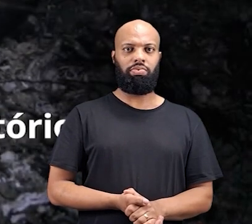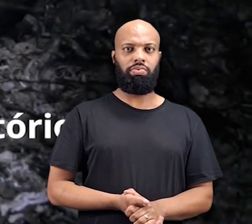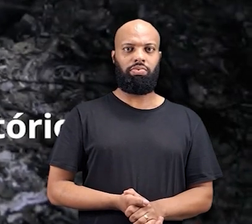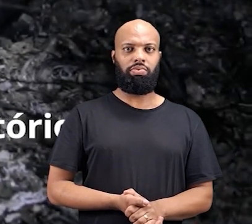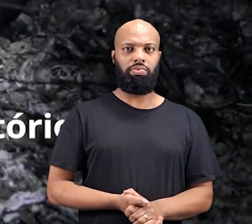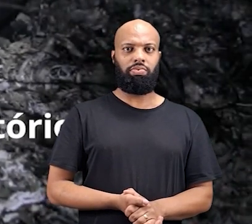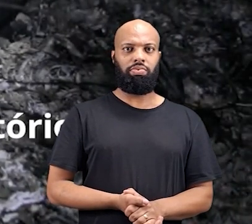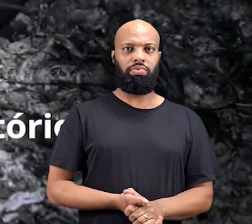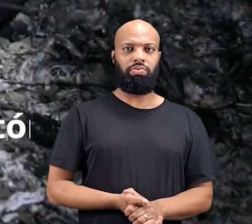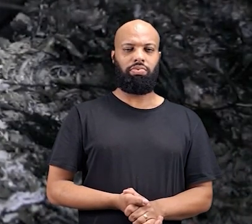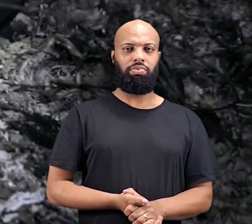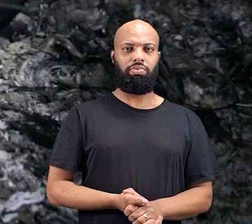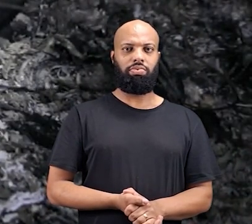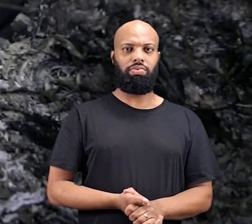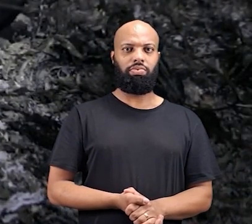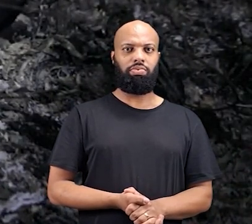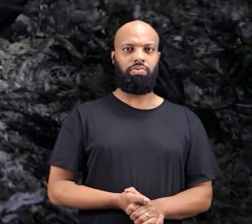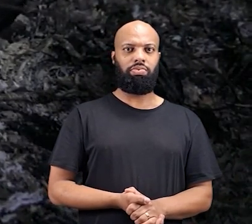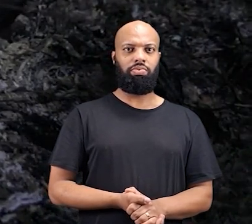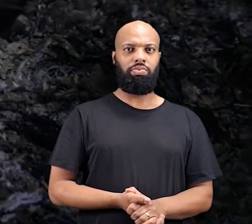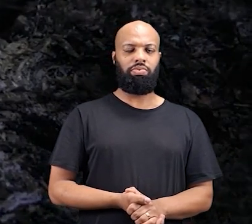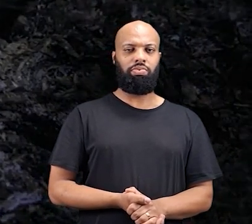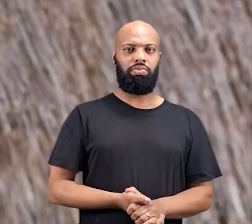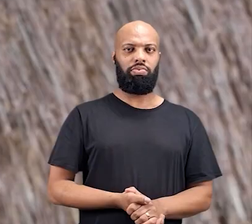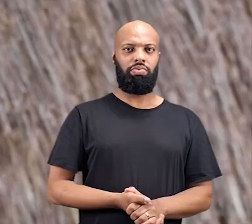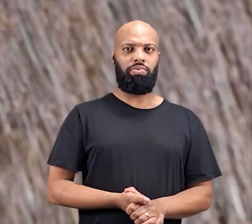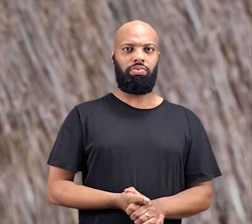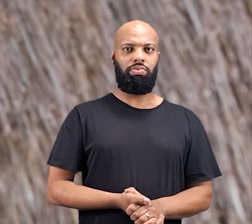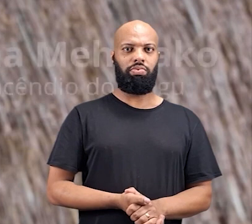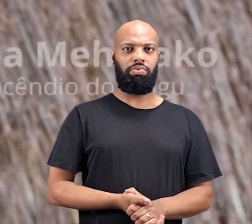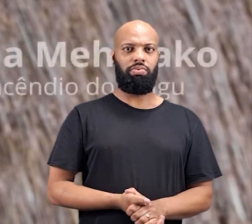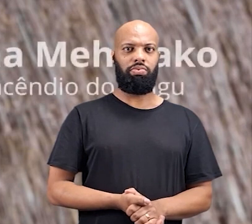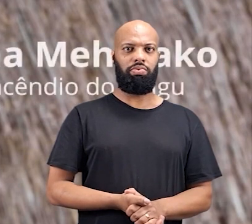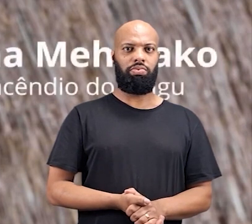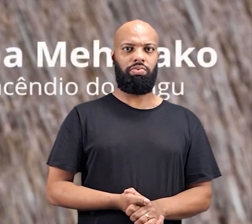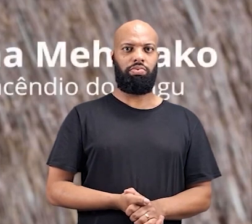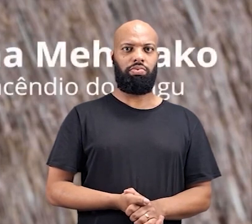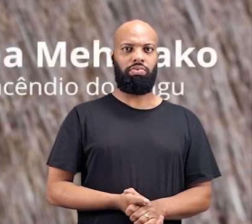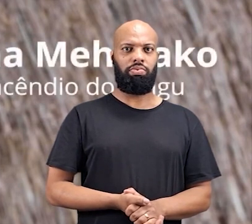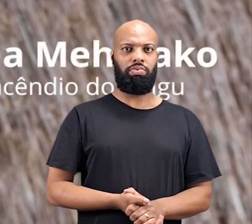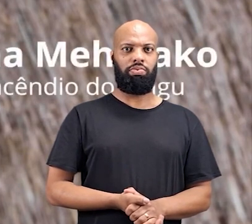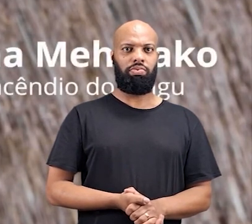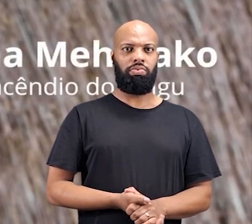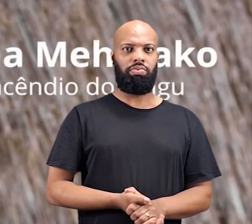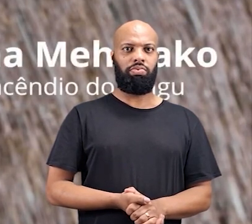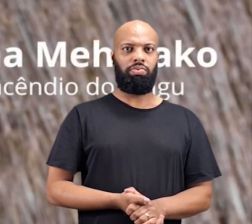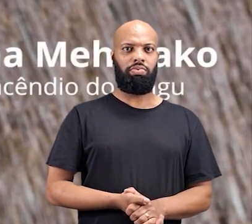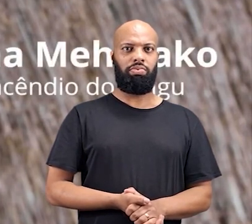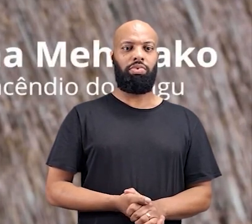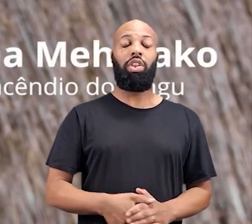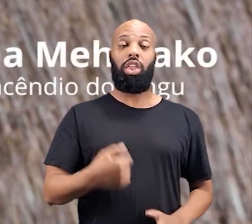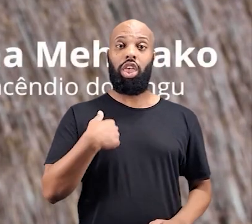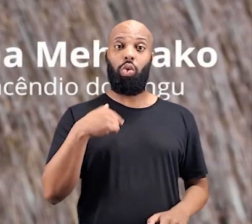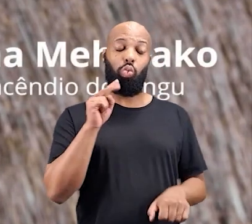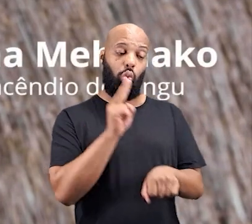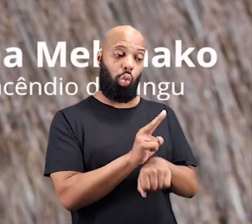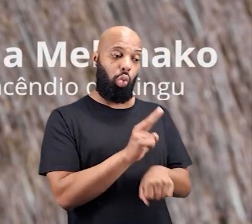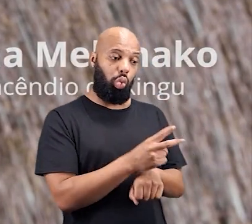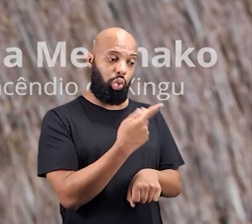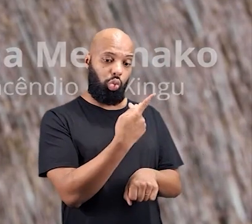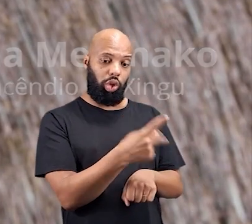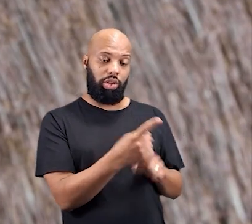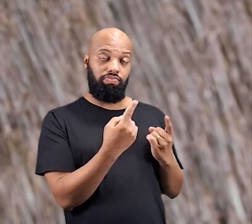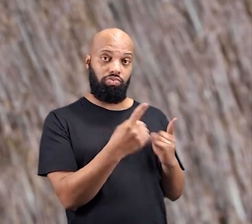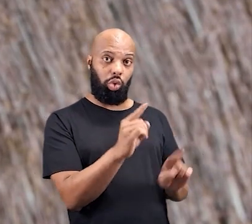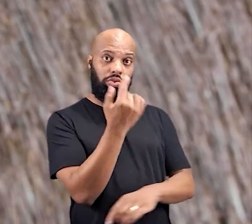Sou brigadista do Xingu, do Aldo Xingu. Já faz muito tempo que a gente está aqui, trabalhando com isso